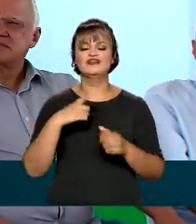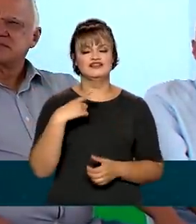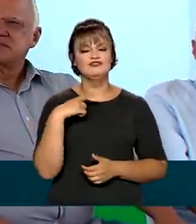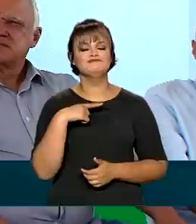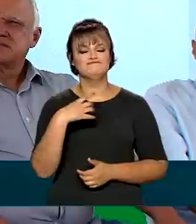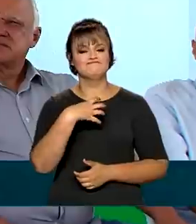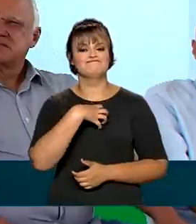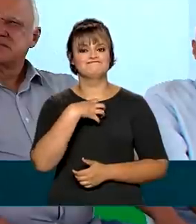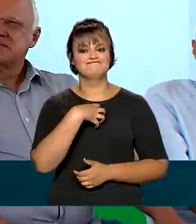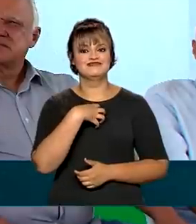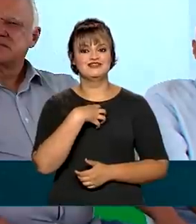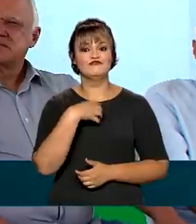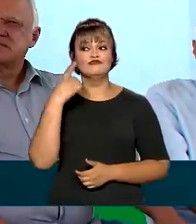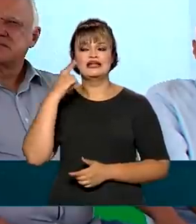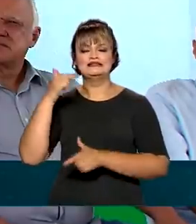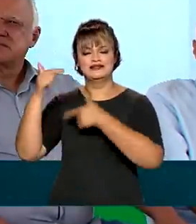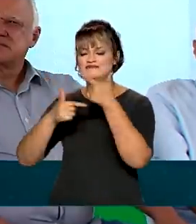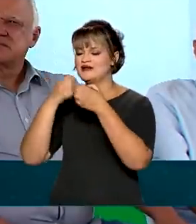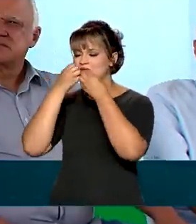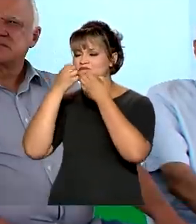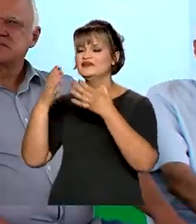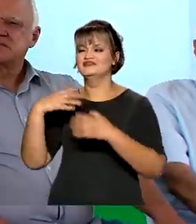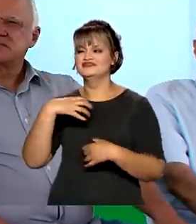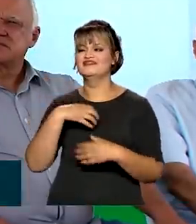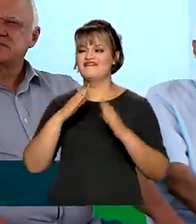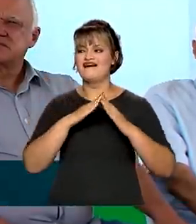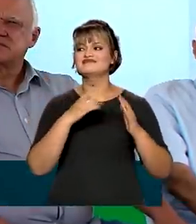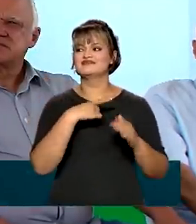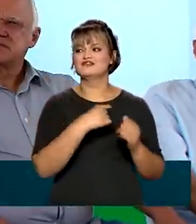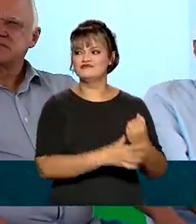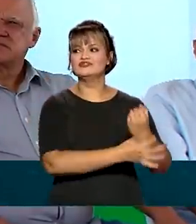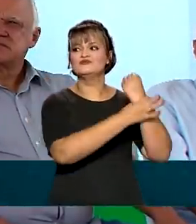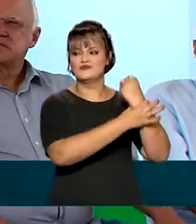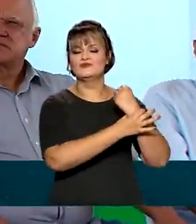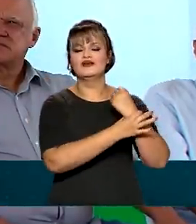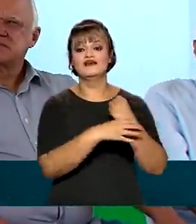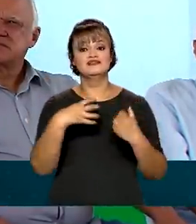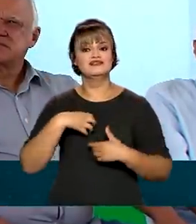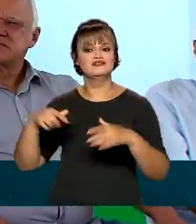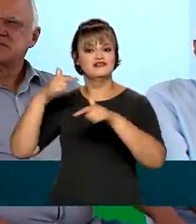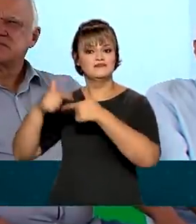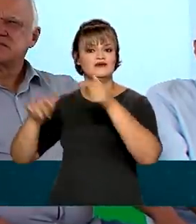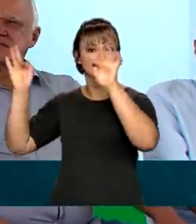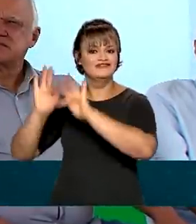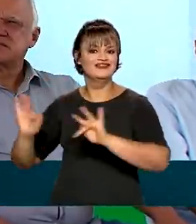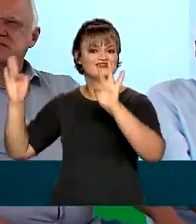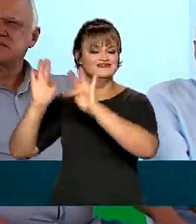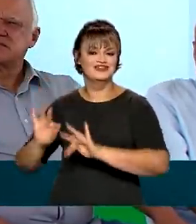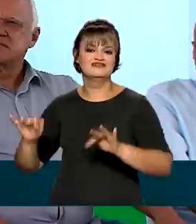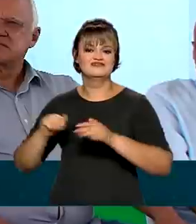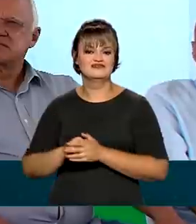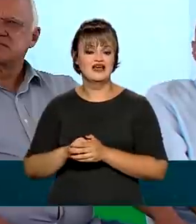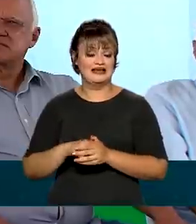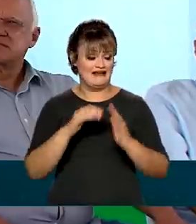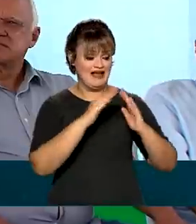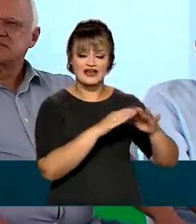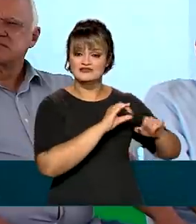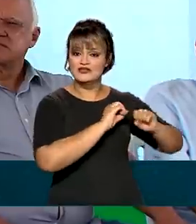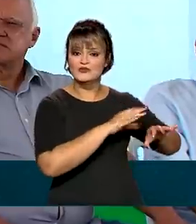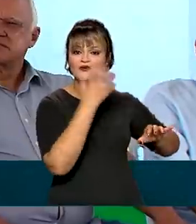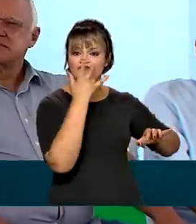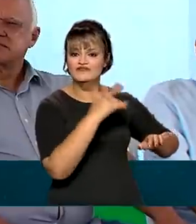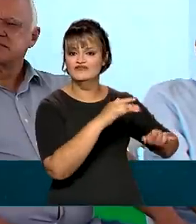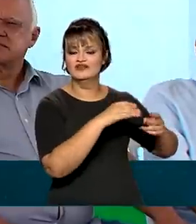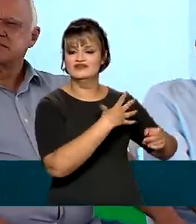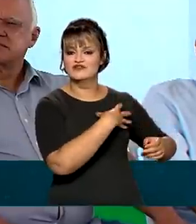o dia de trabalho dele rende mais. Ele trabalha mais feliz. É um lugar para vocês educarem os filhos de vocês,